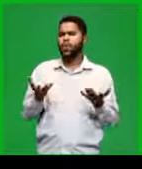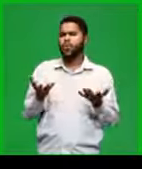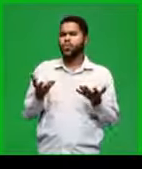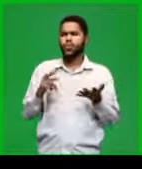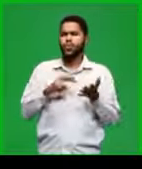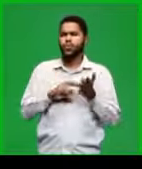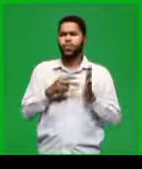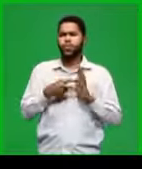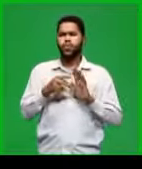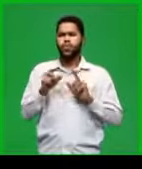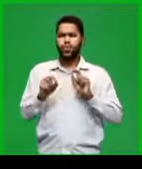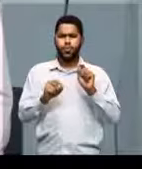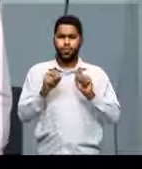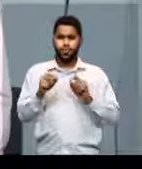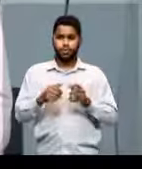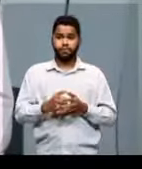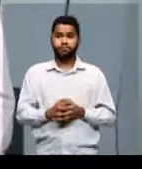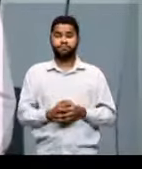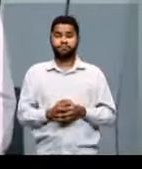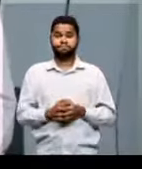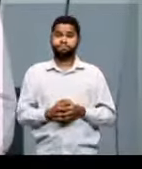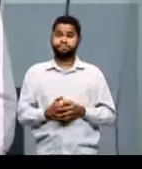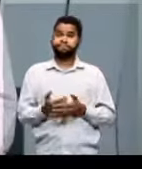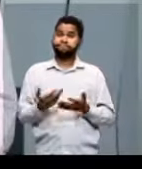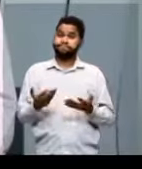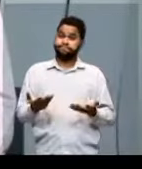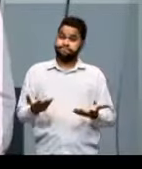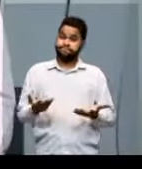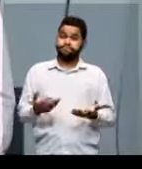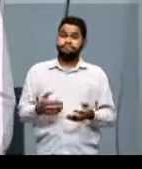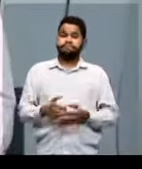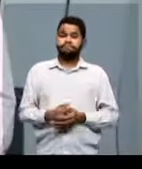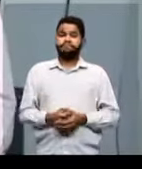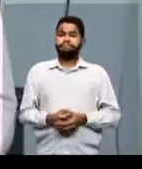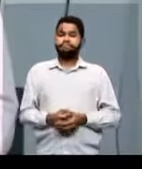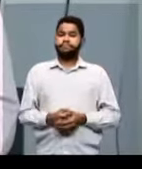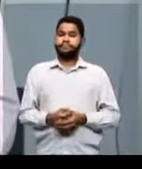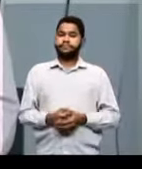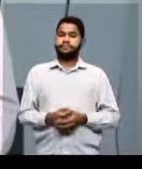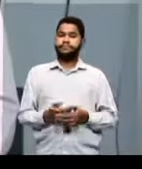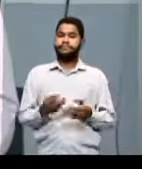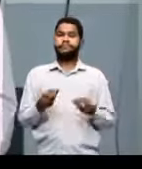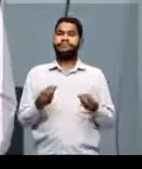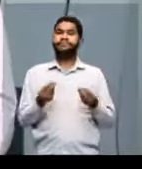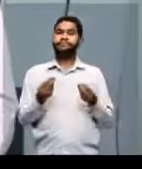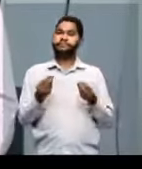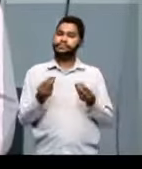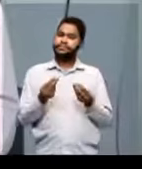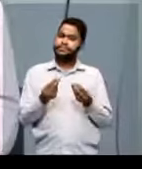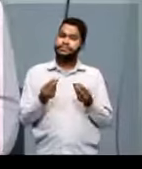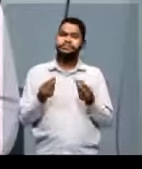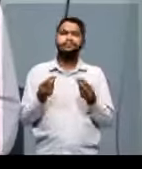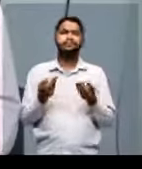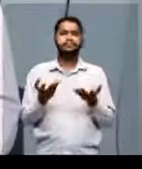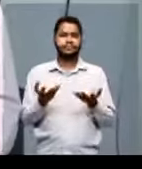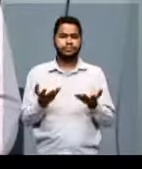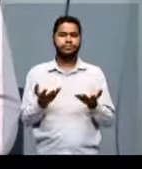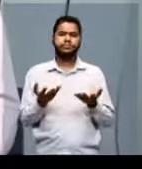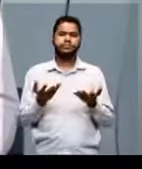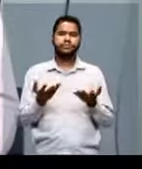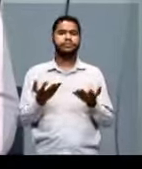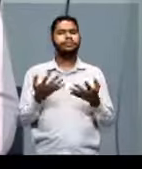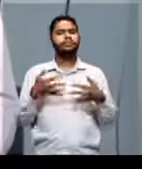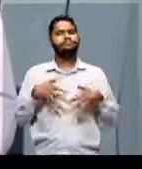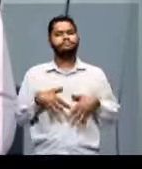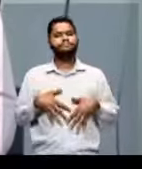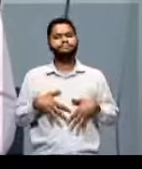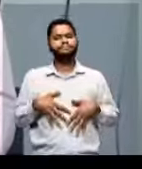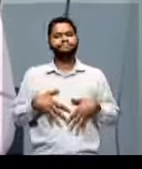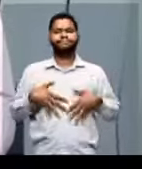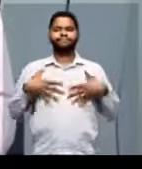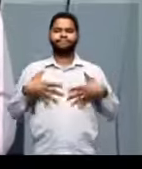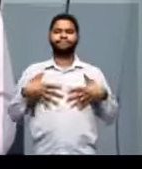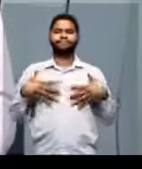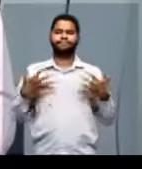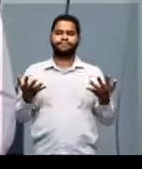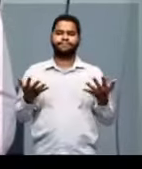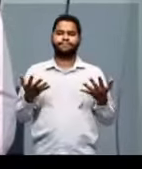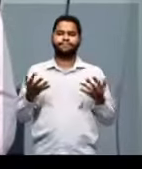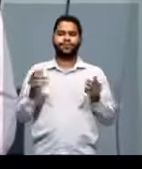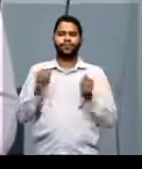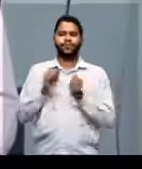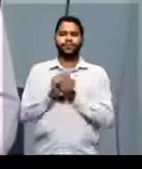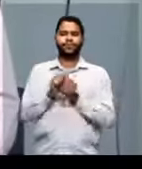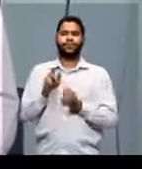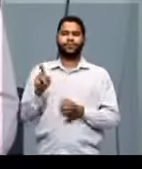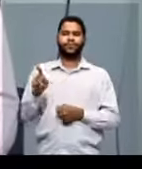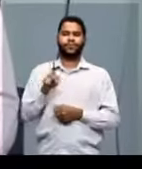É uma questão bastante instigante, né? E eu tenho a satisfação de ser acompanhado aqui pelo